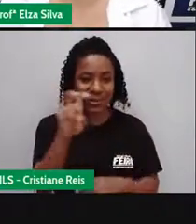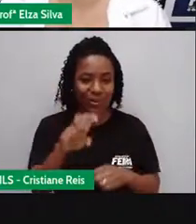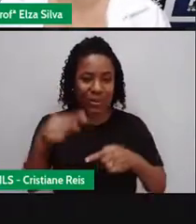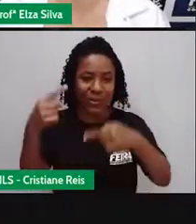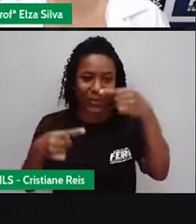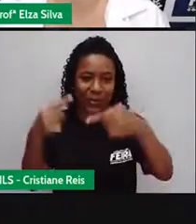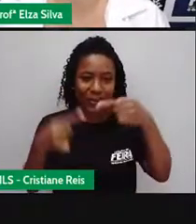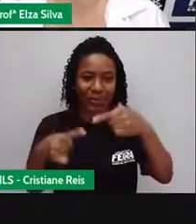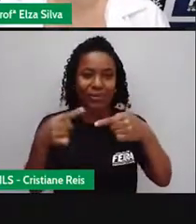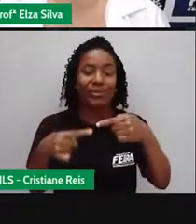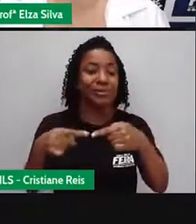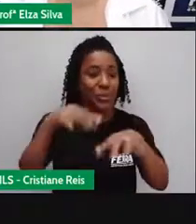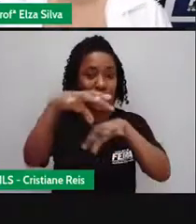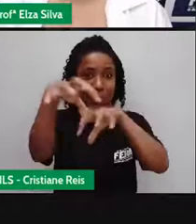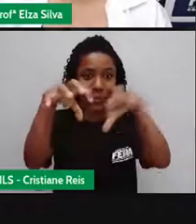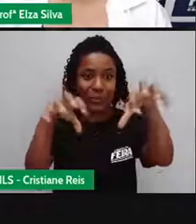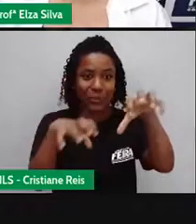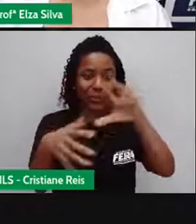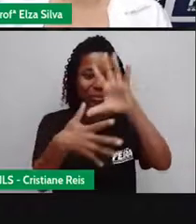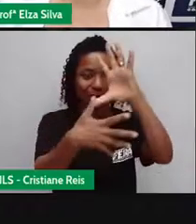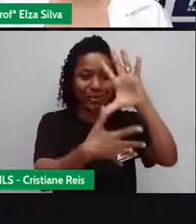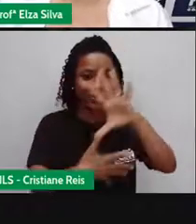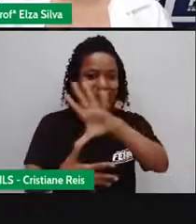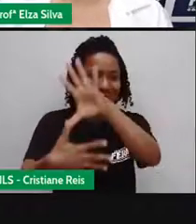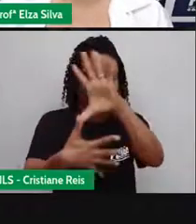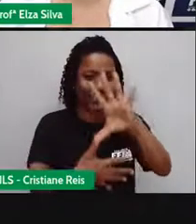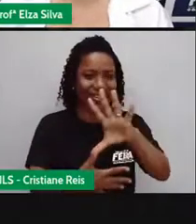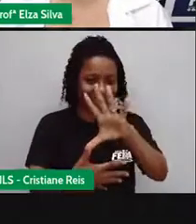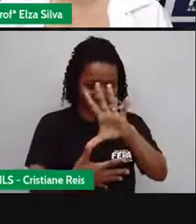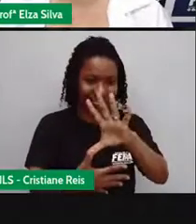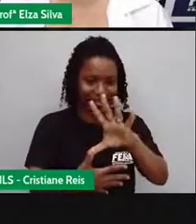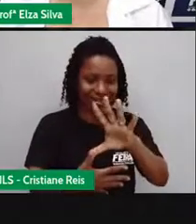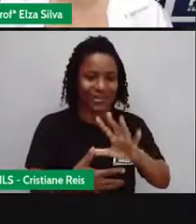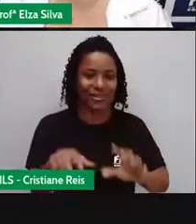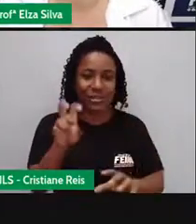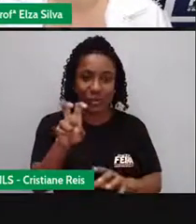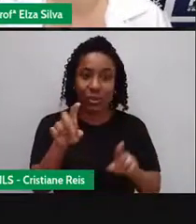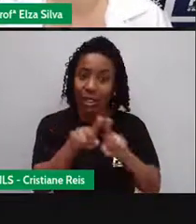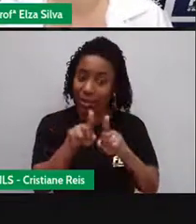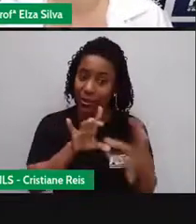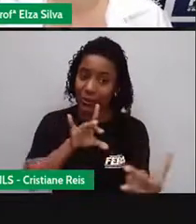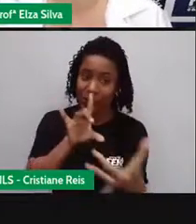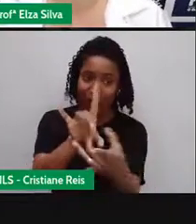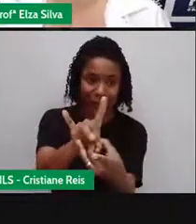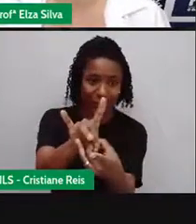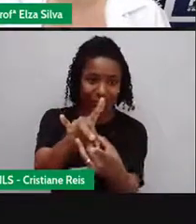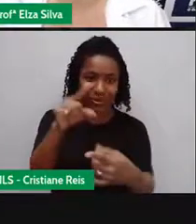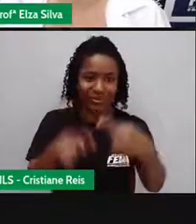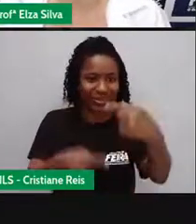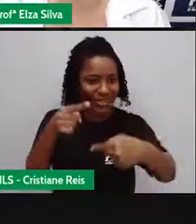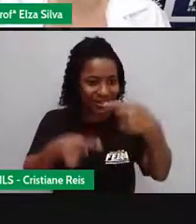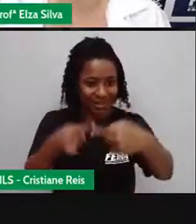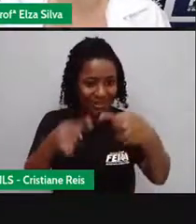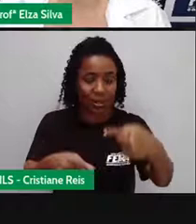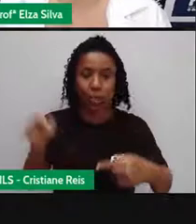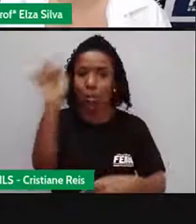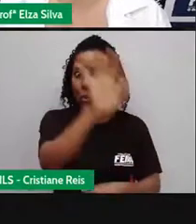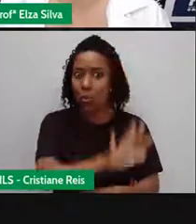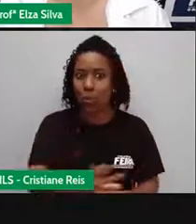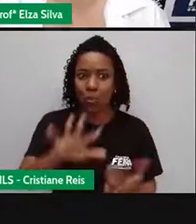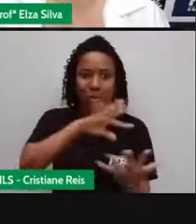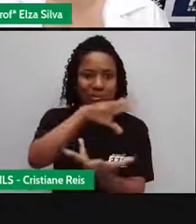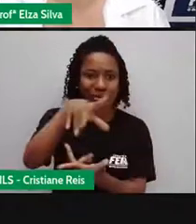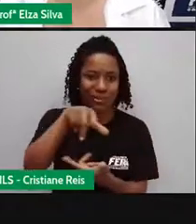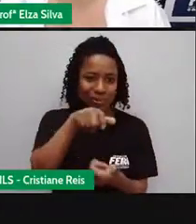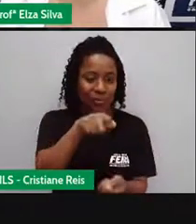cinco continentes do mundo E o encontro de atletas de todo o mundo nos Jogos Olímpicos Enquanto as cinco cores, que são